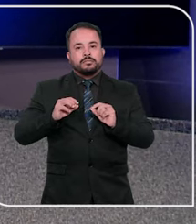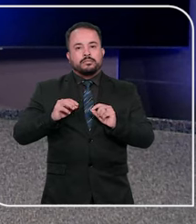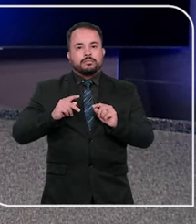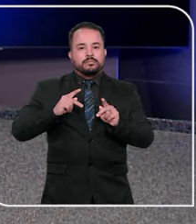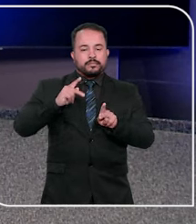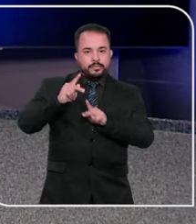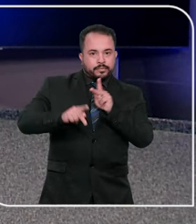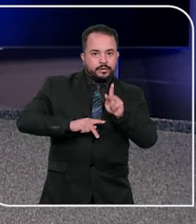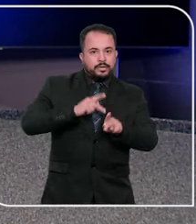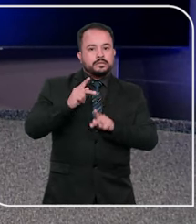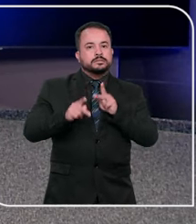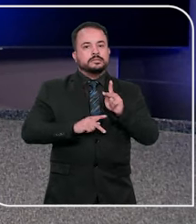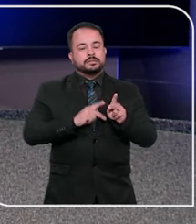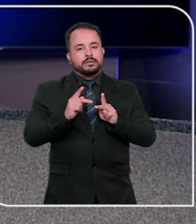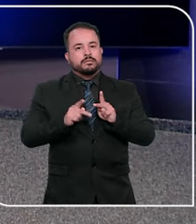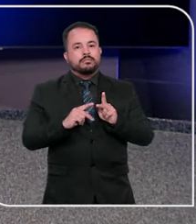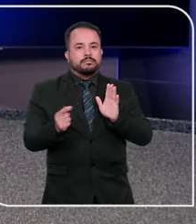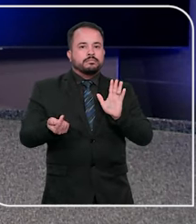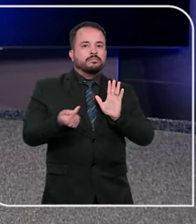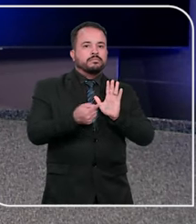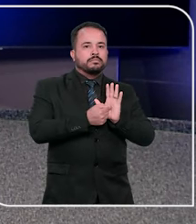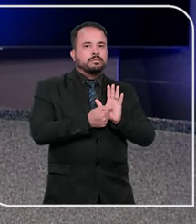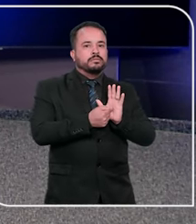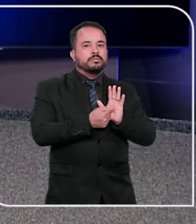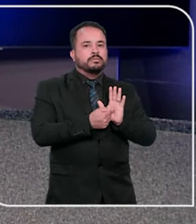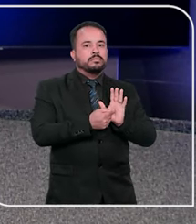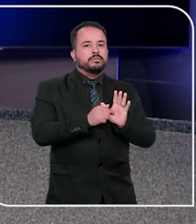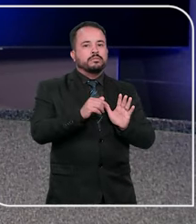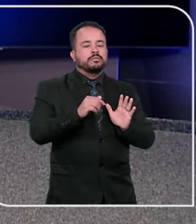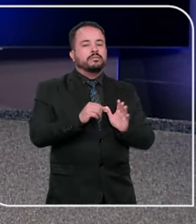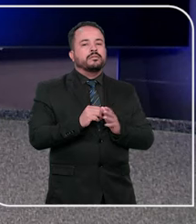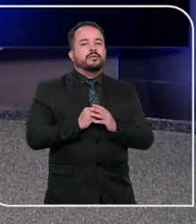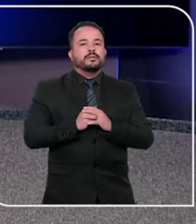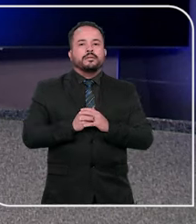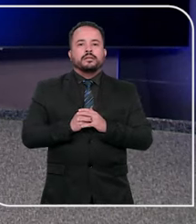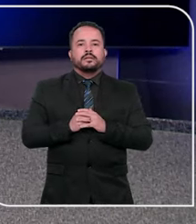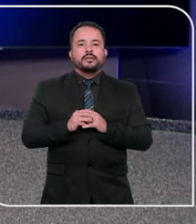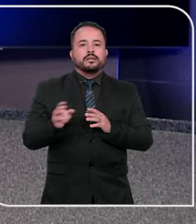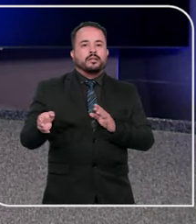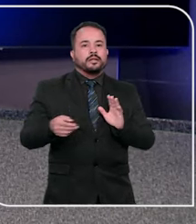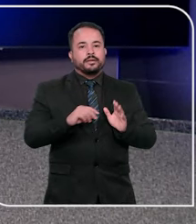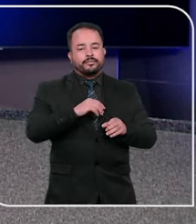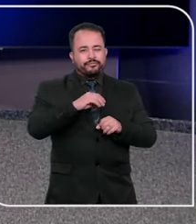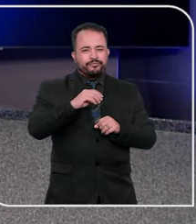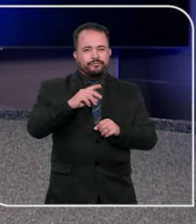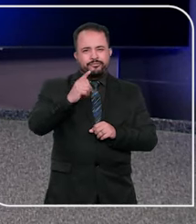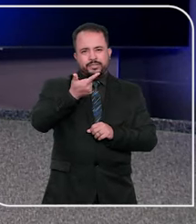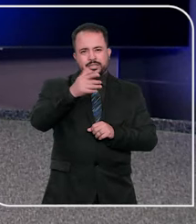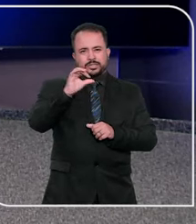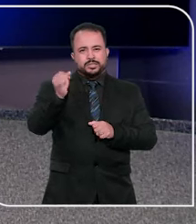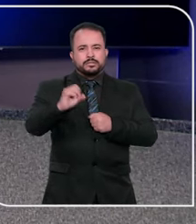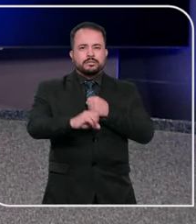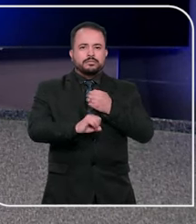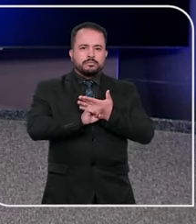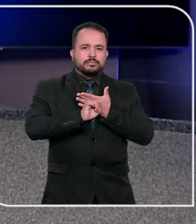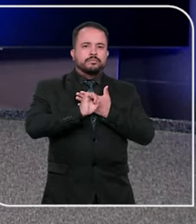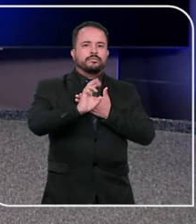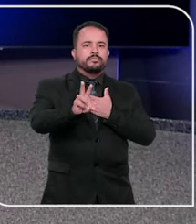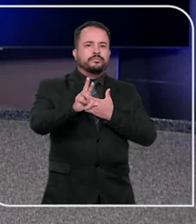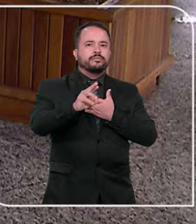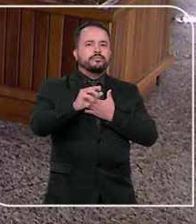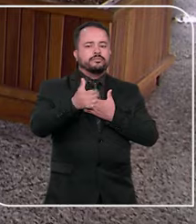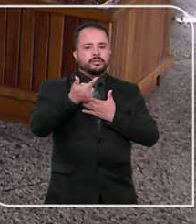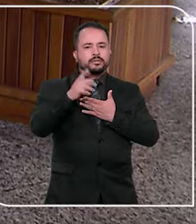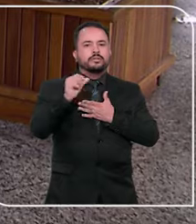qualquer cidadão vamos conferir os depoimentos de importantes personagens desses 20 anos de história